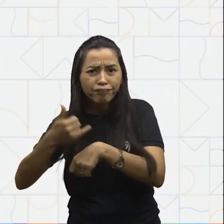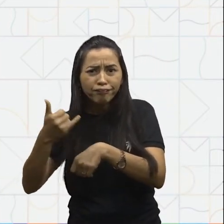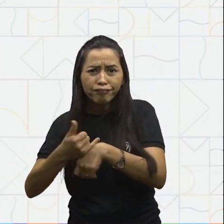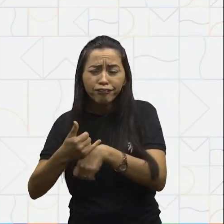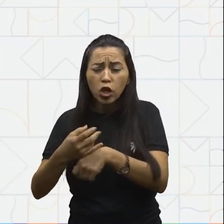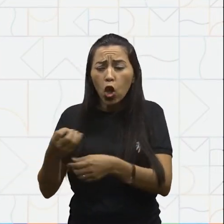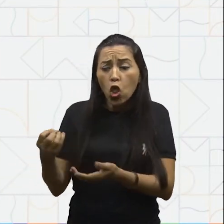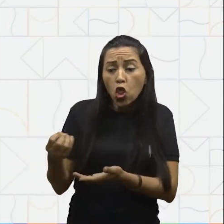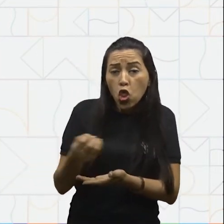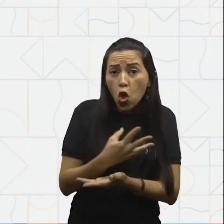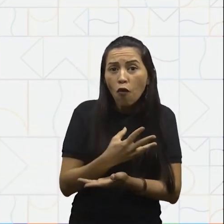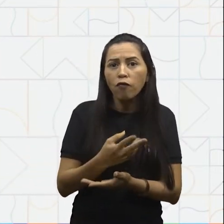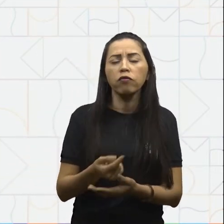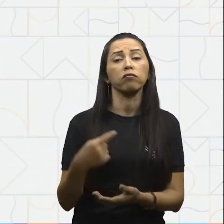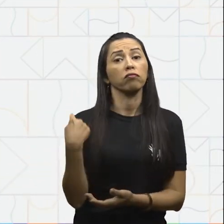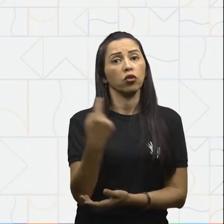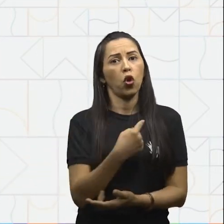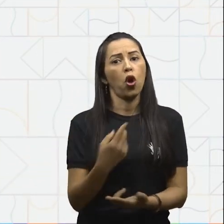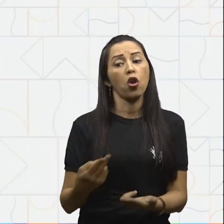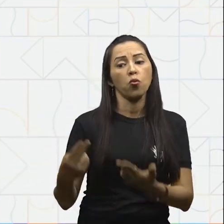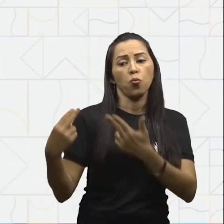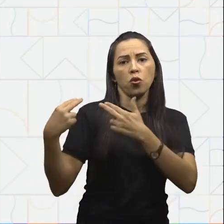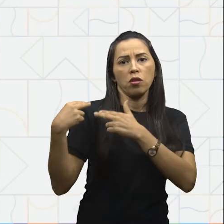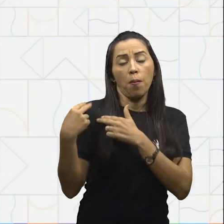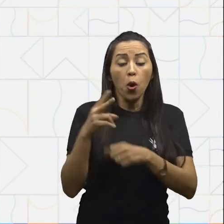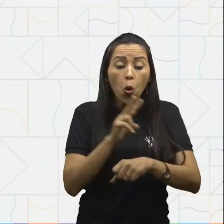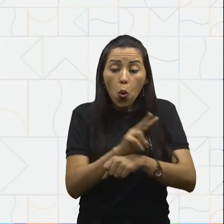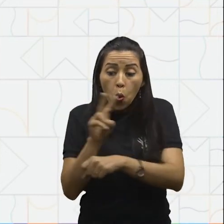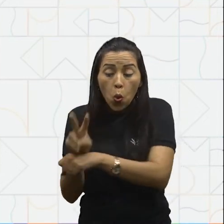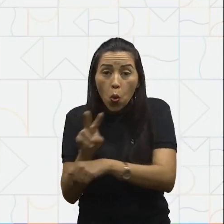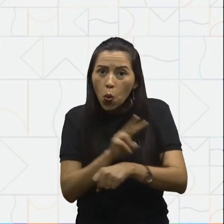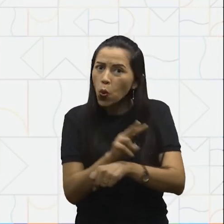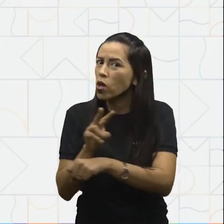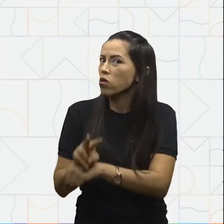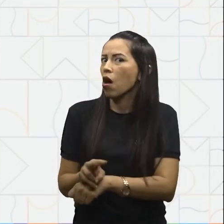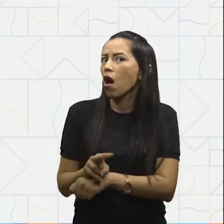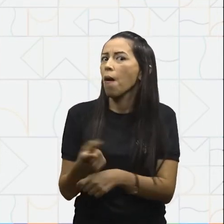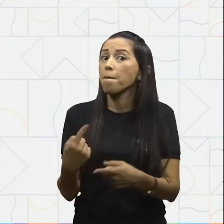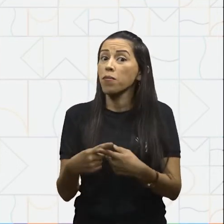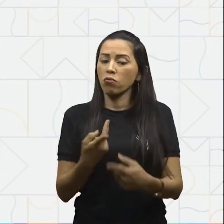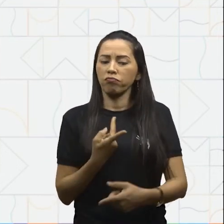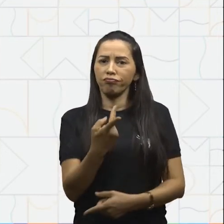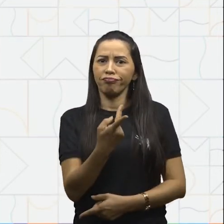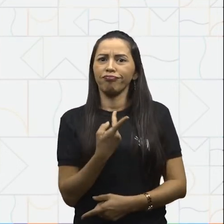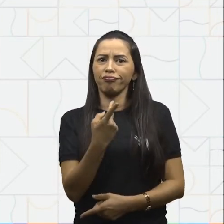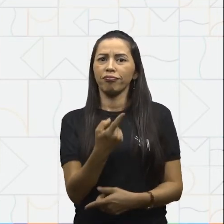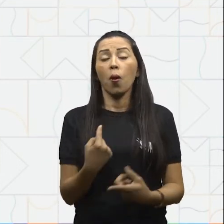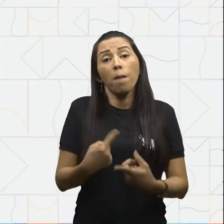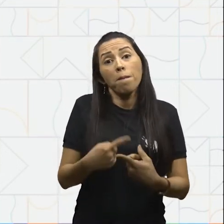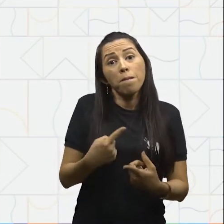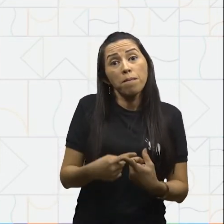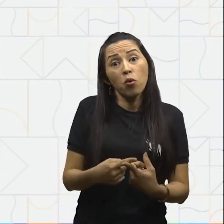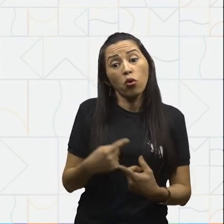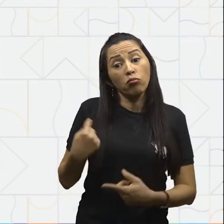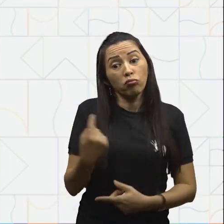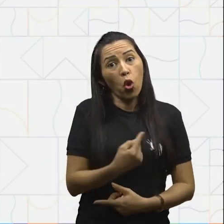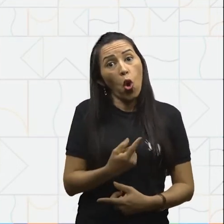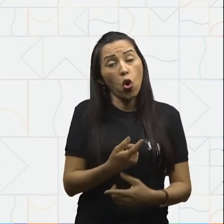começa com cada um de nós, por mim e por você, pois somos nós que